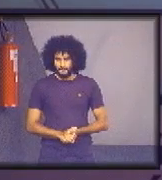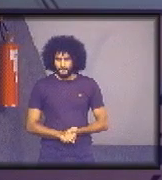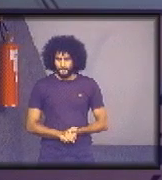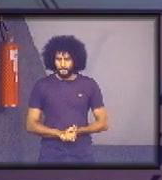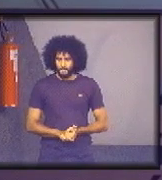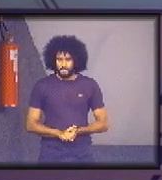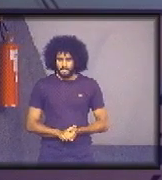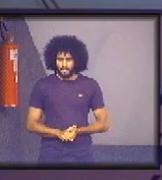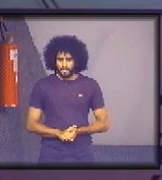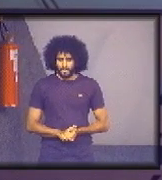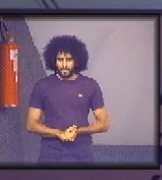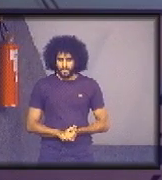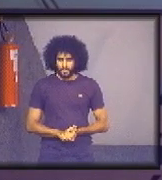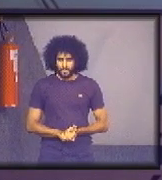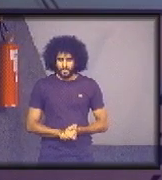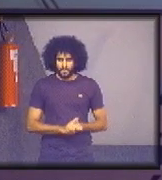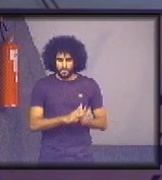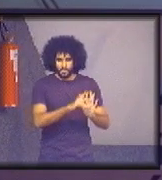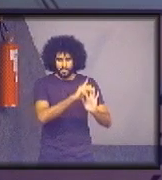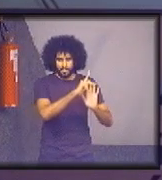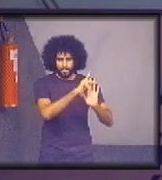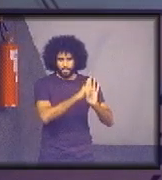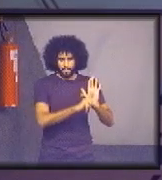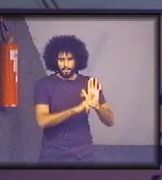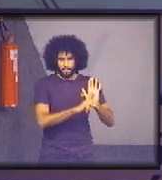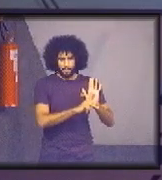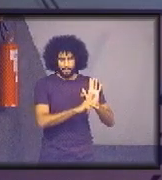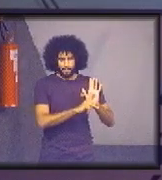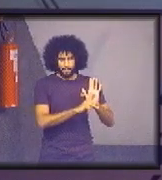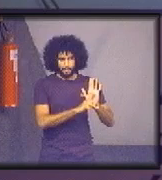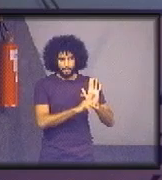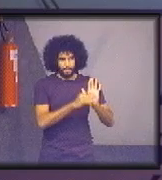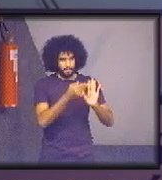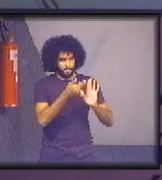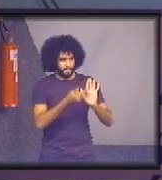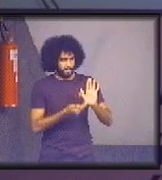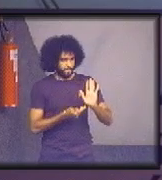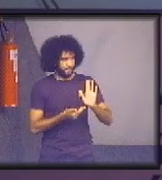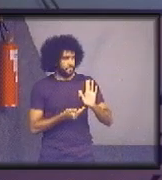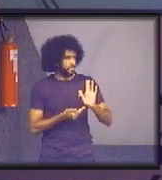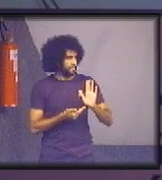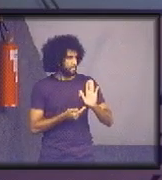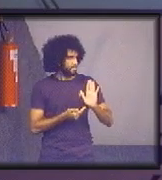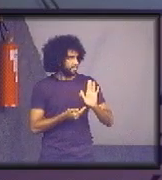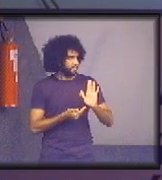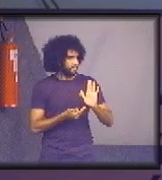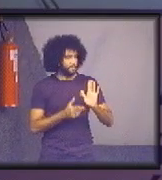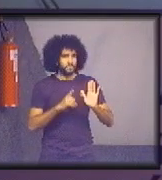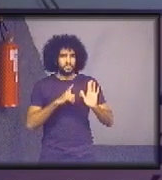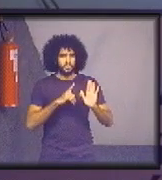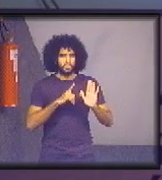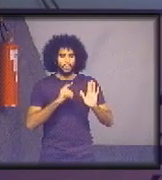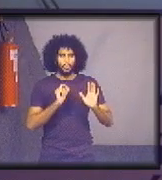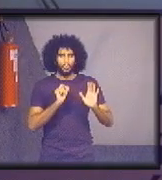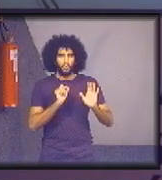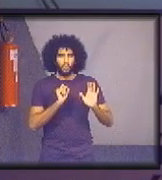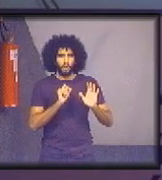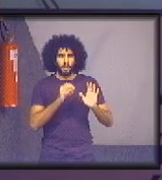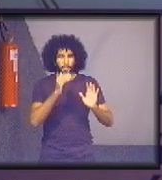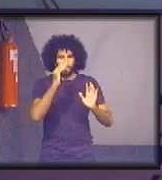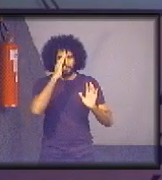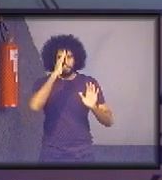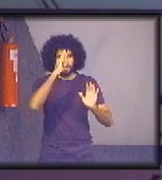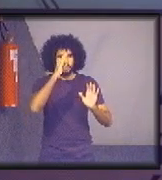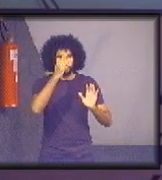ali. Bem, esse projeto, ele atende ao tripé da sustentabilidade. Ele atende em que